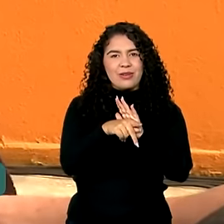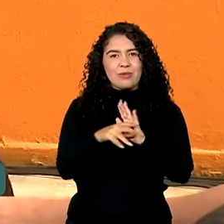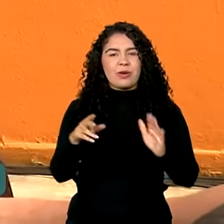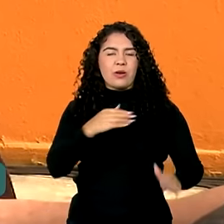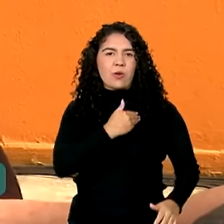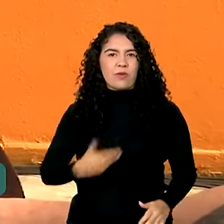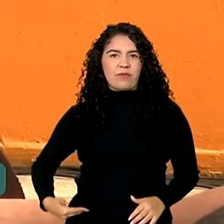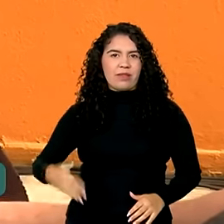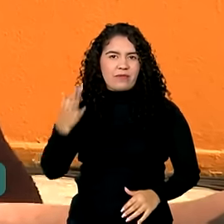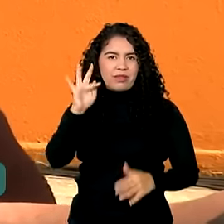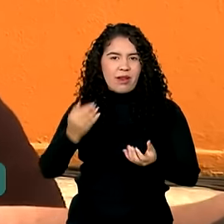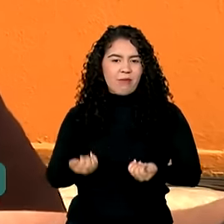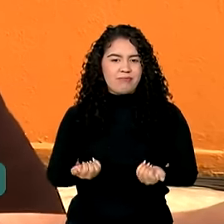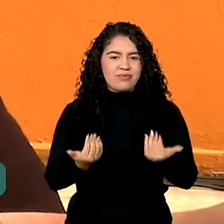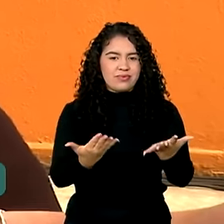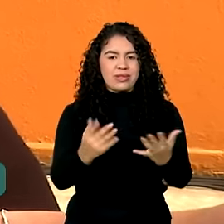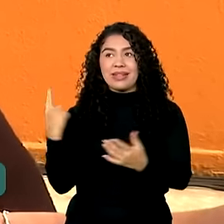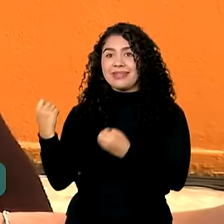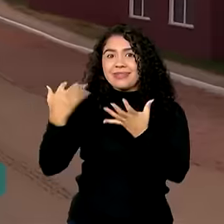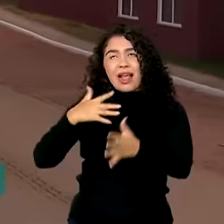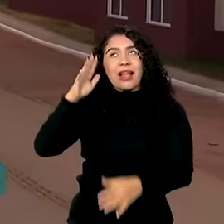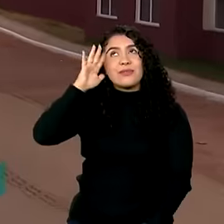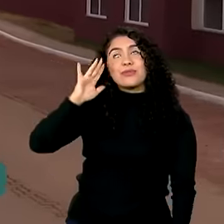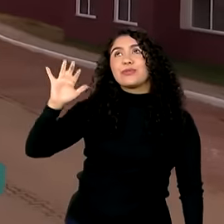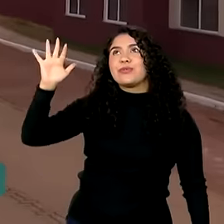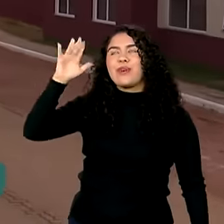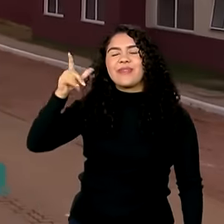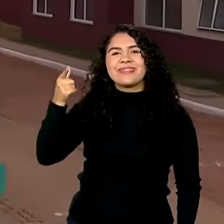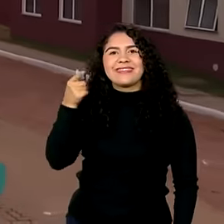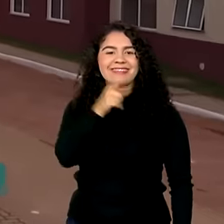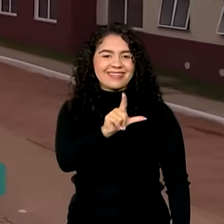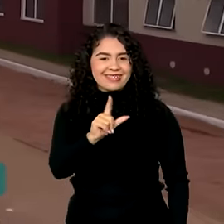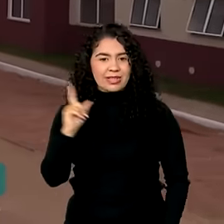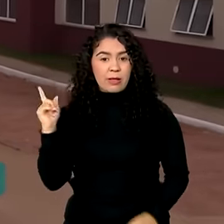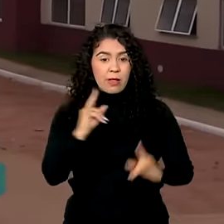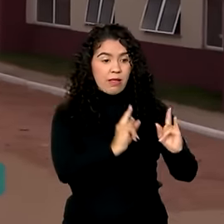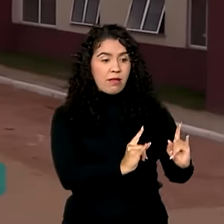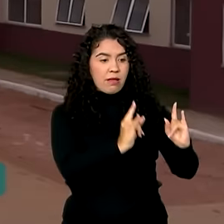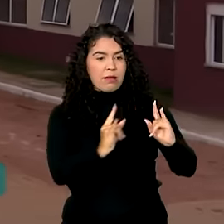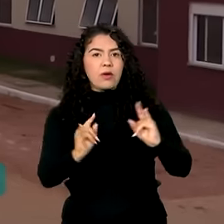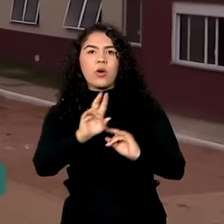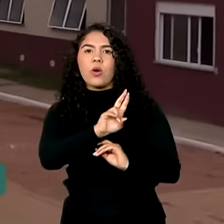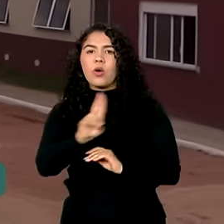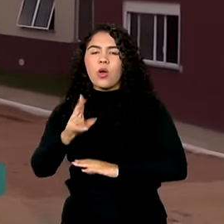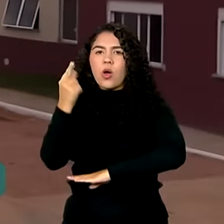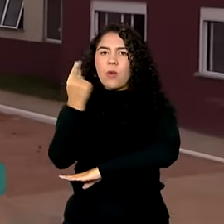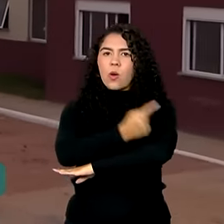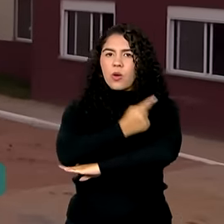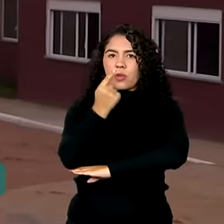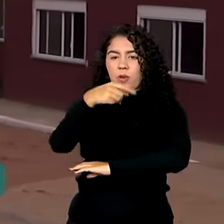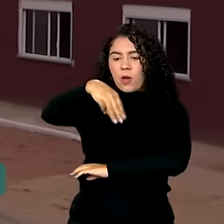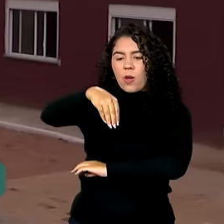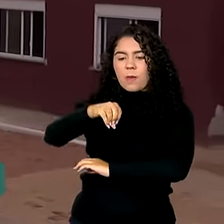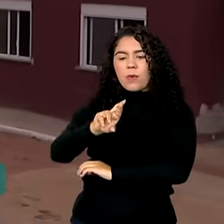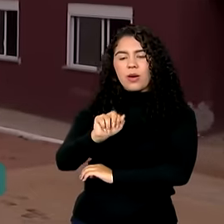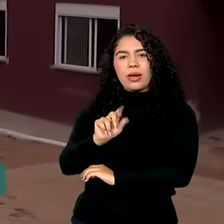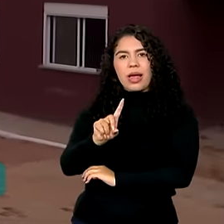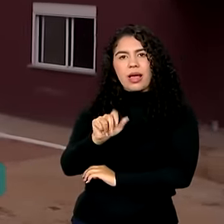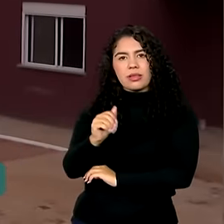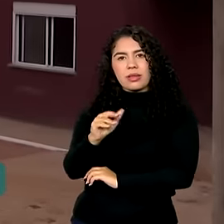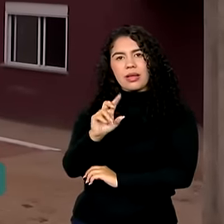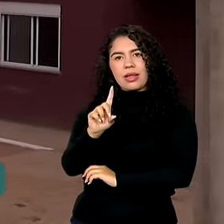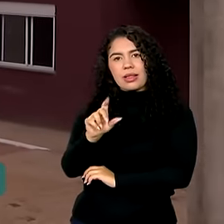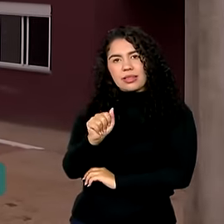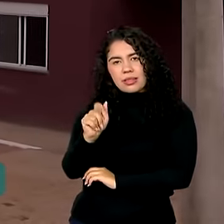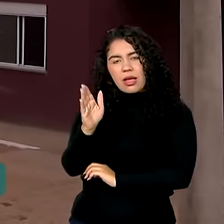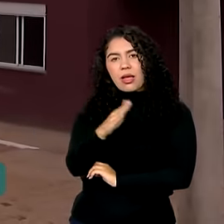não tem como te escrever mesmo, é um sonho realizado. No residencial Morada da Fé, em Porto Alegre, 253 unidades